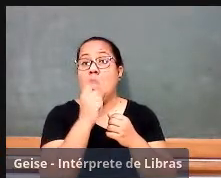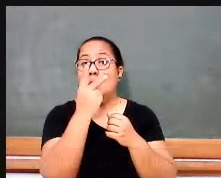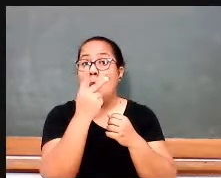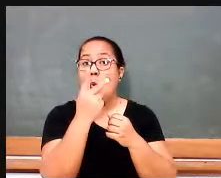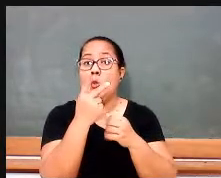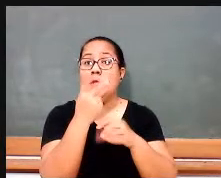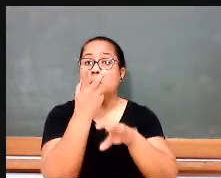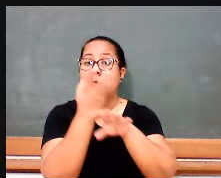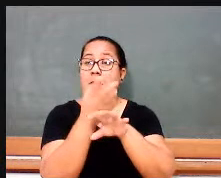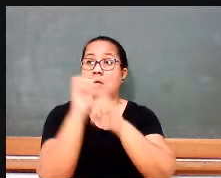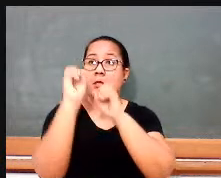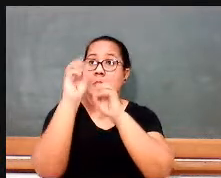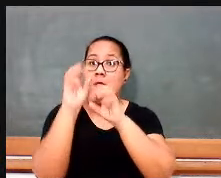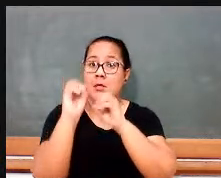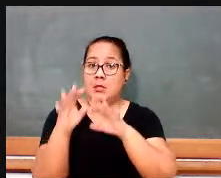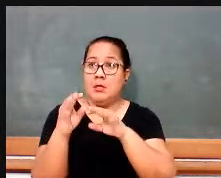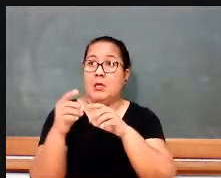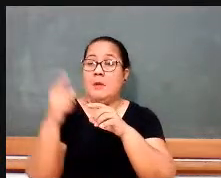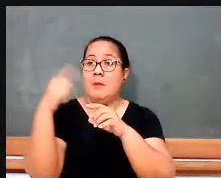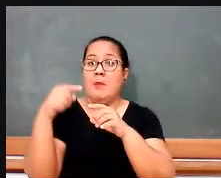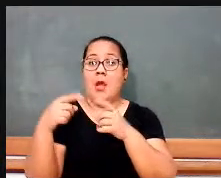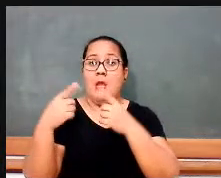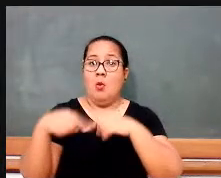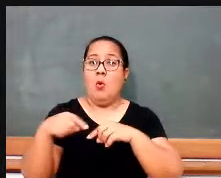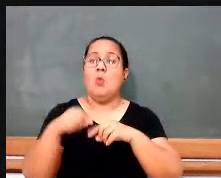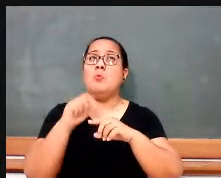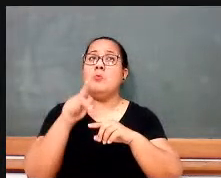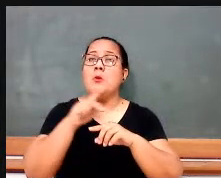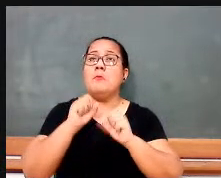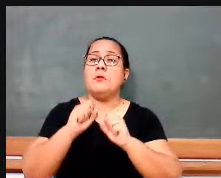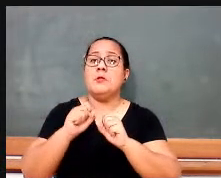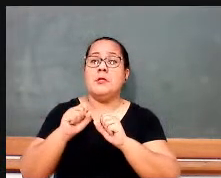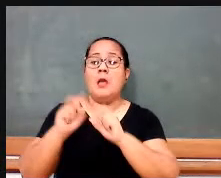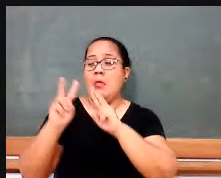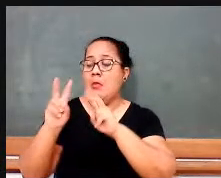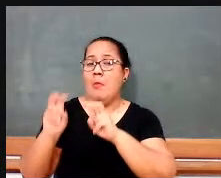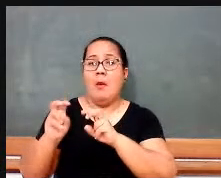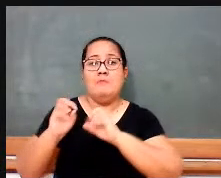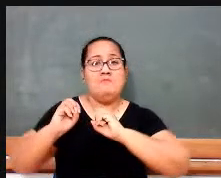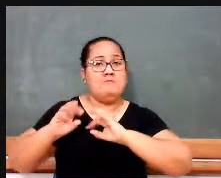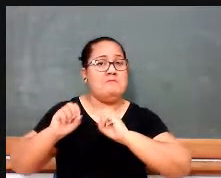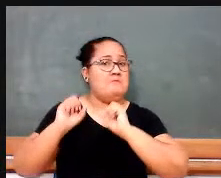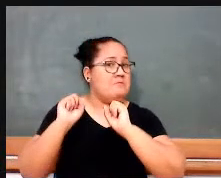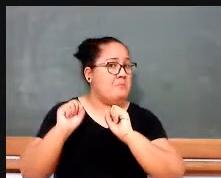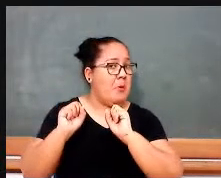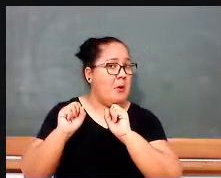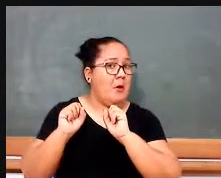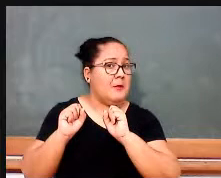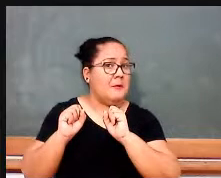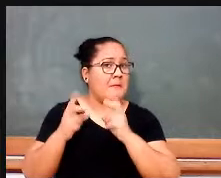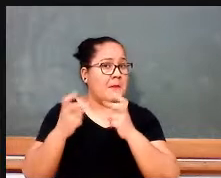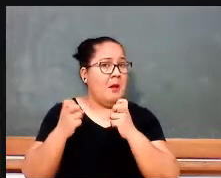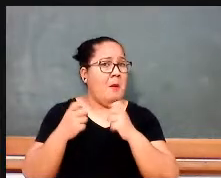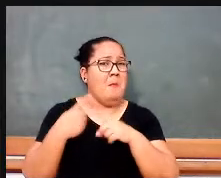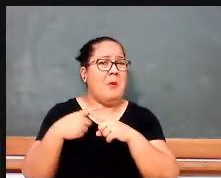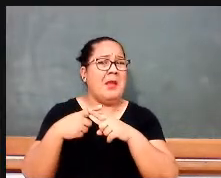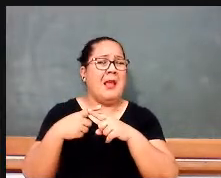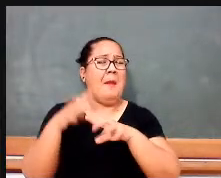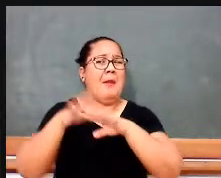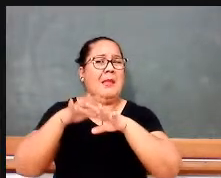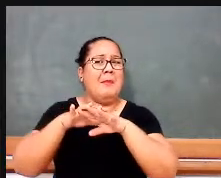cadeira que era de geometria e trigonometria, não é? Então, o ensino de matemática era fragmentado.